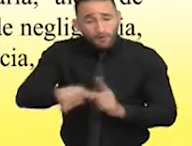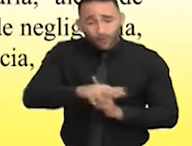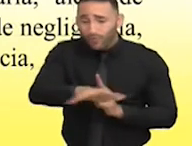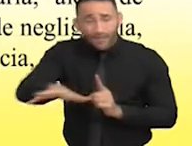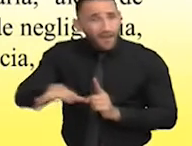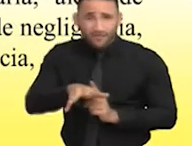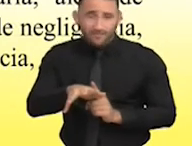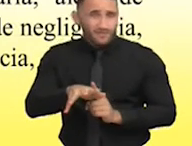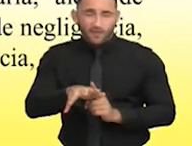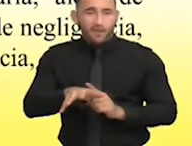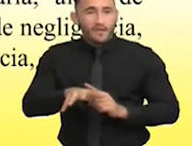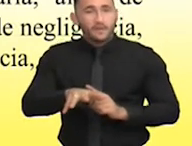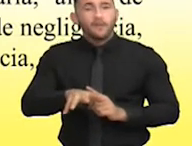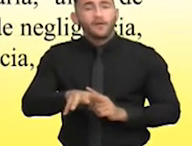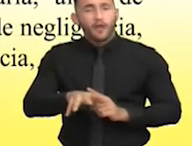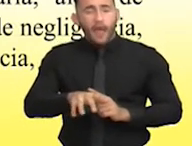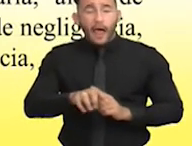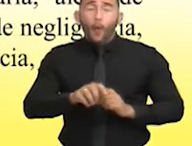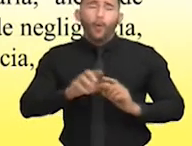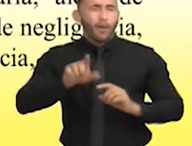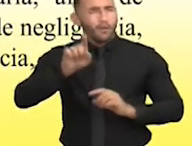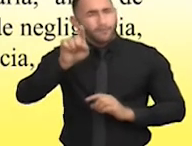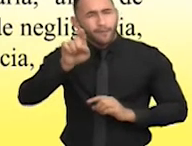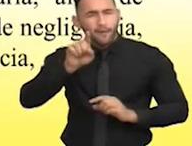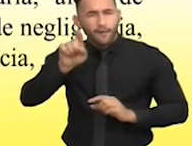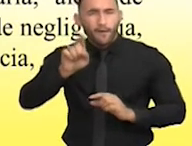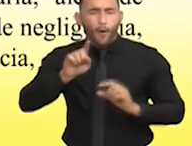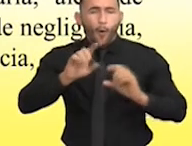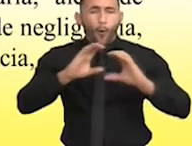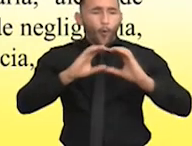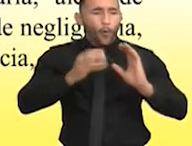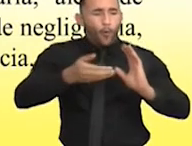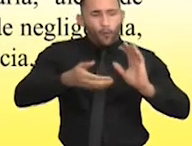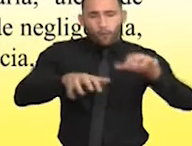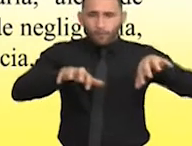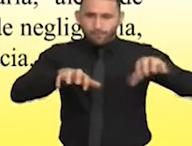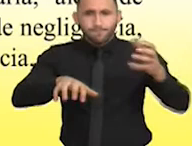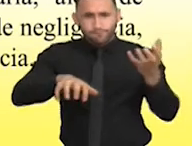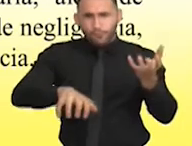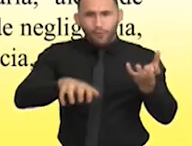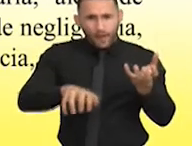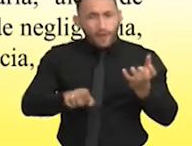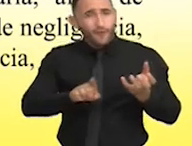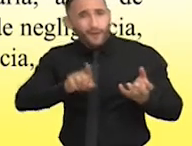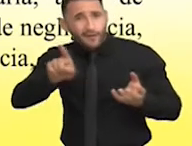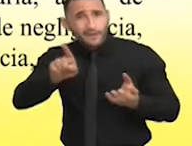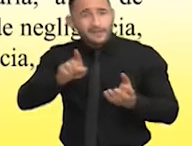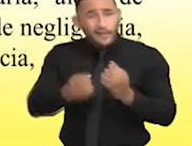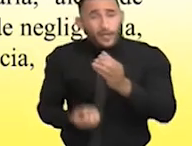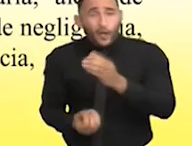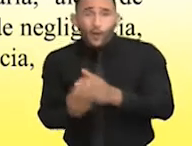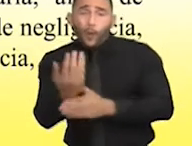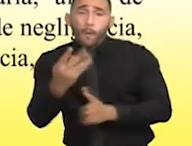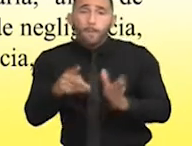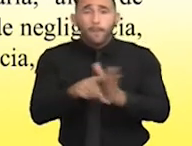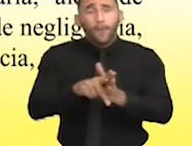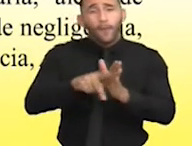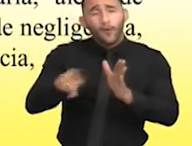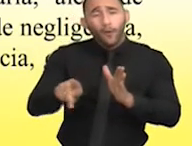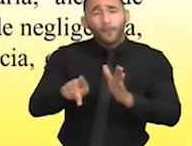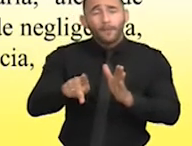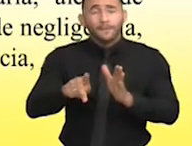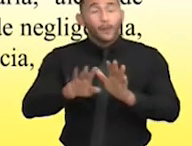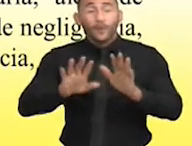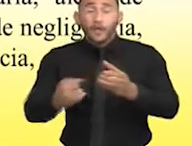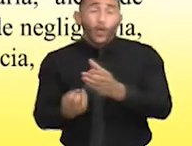quando o nosso Congresso, através do seu sistema de legislação, o legislador constituinte, criou a... criou